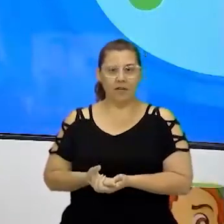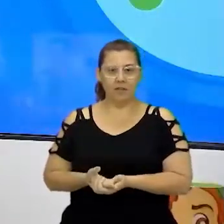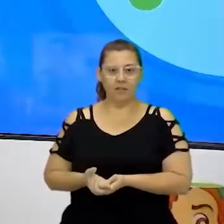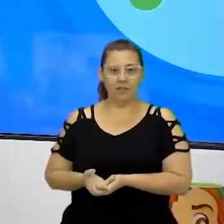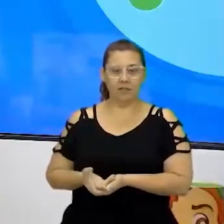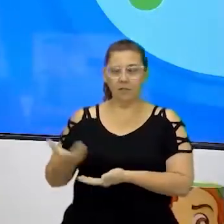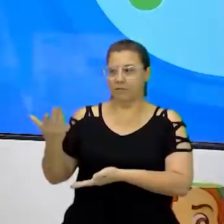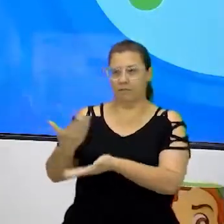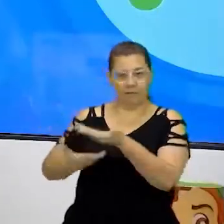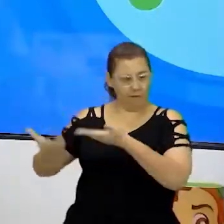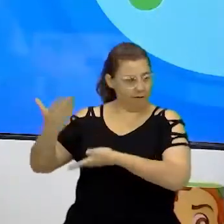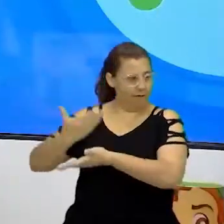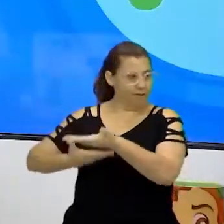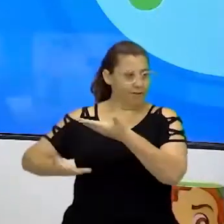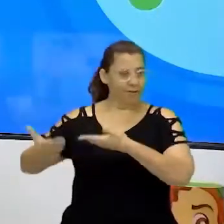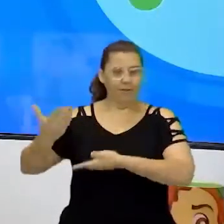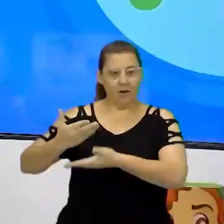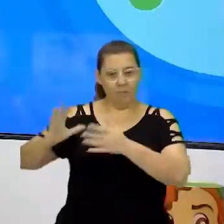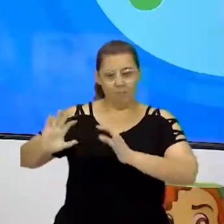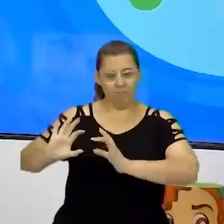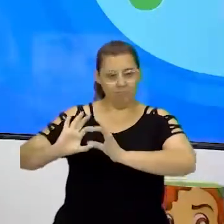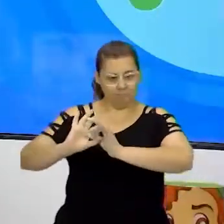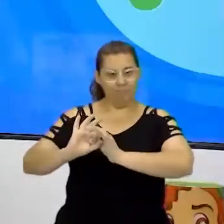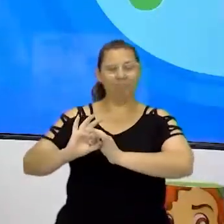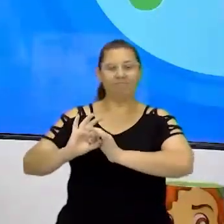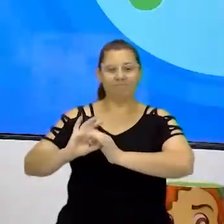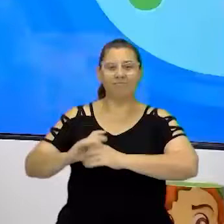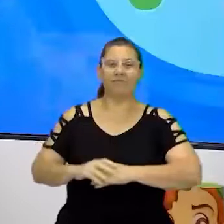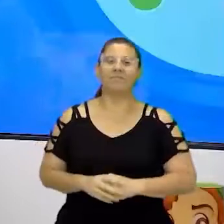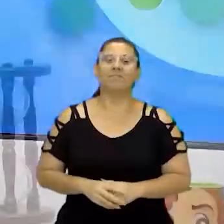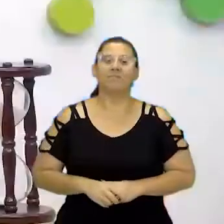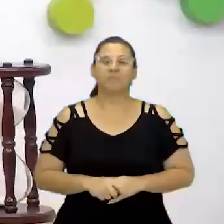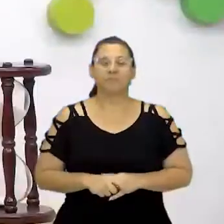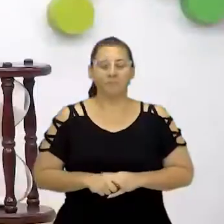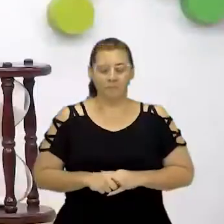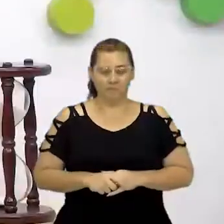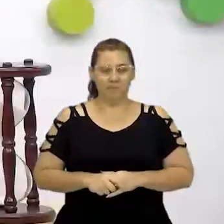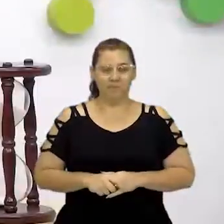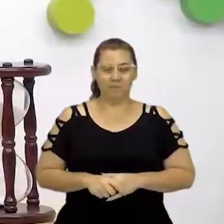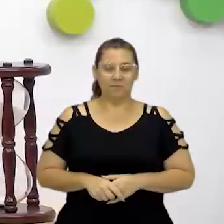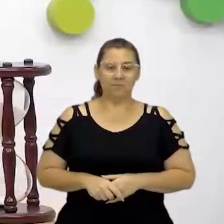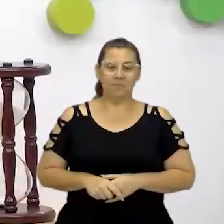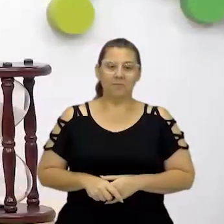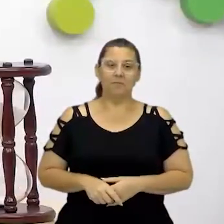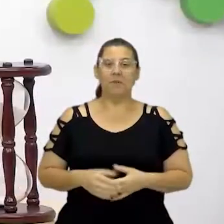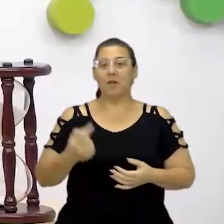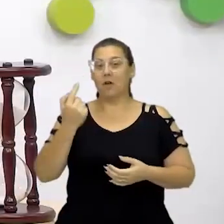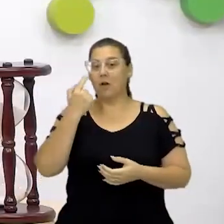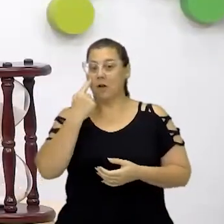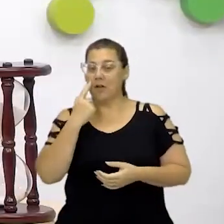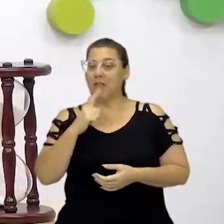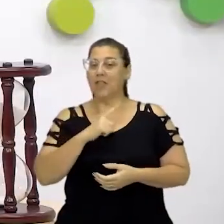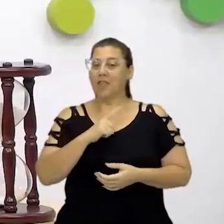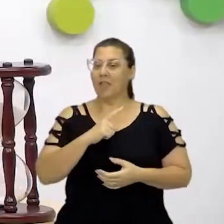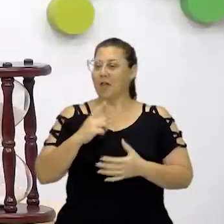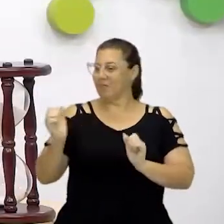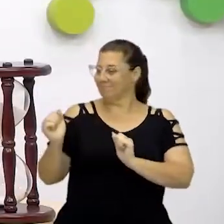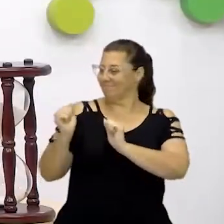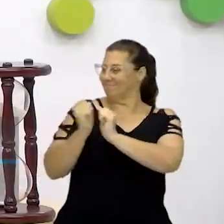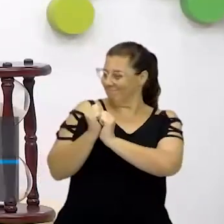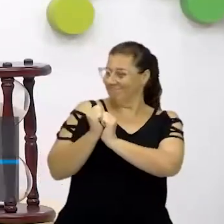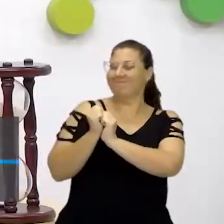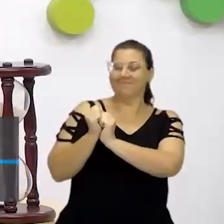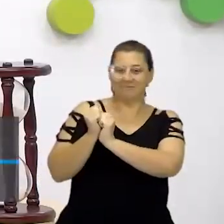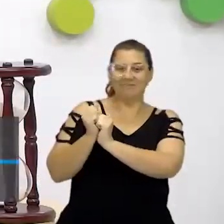e a gente faz essa mediação, né? Um vai ajudando o outro. Exatamente. Então, agora, olha só. Eu tenho um parceiro aqui comigo.